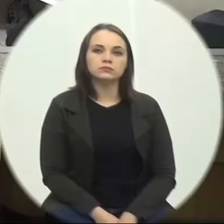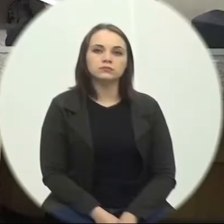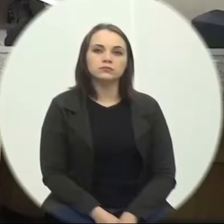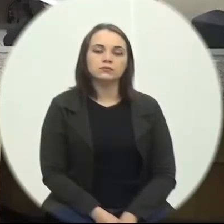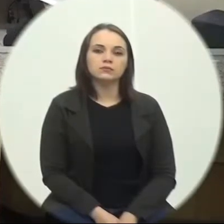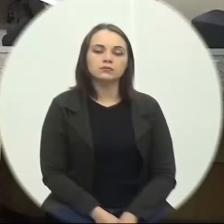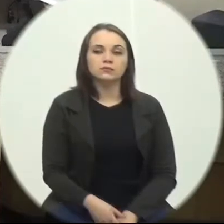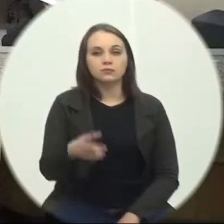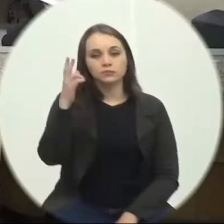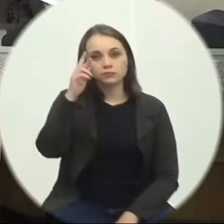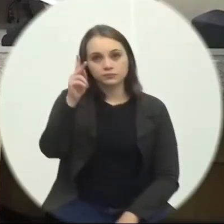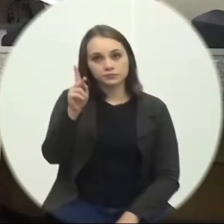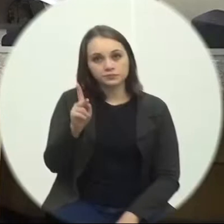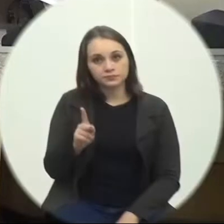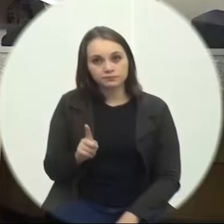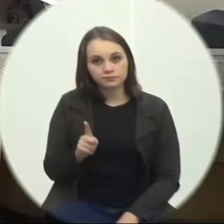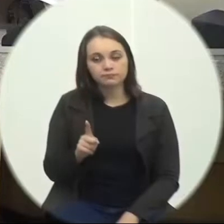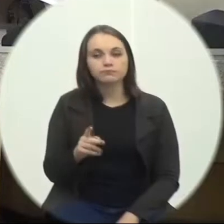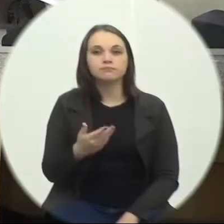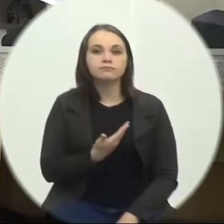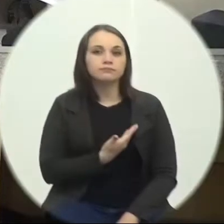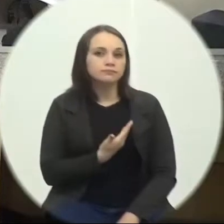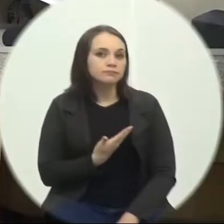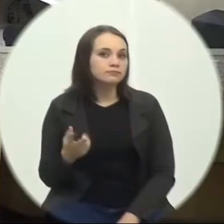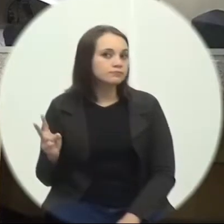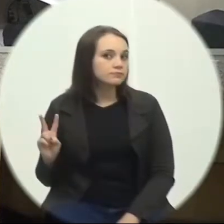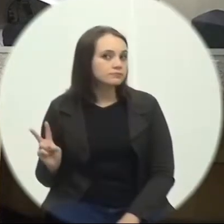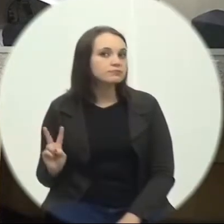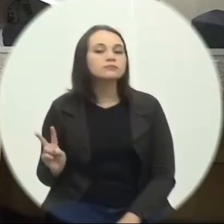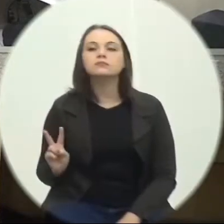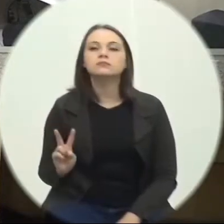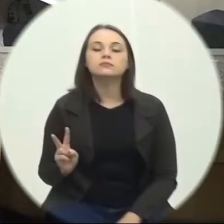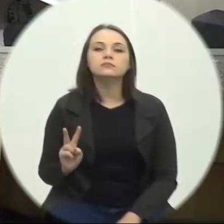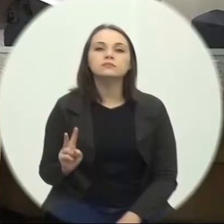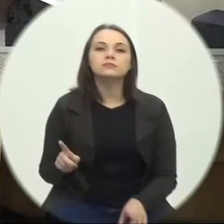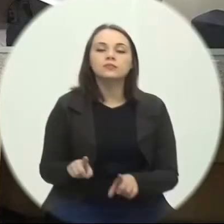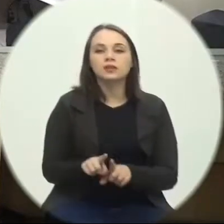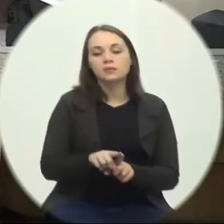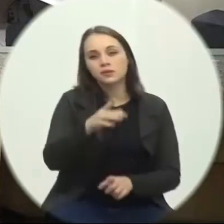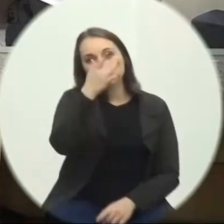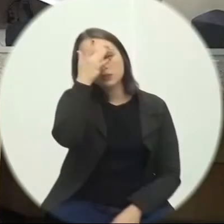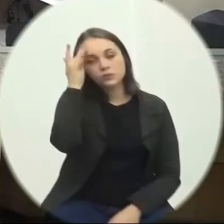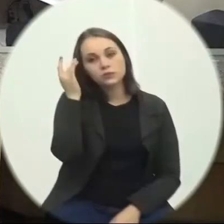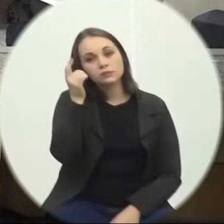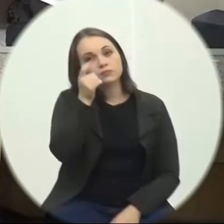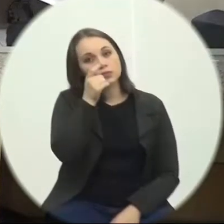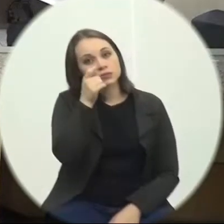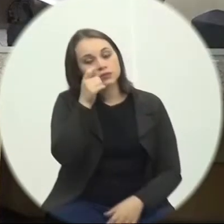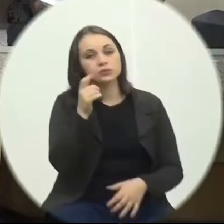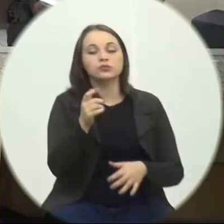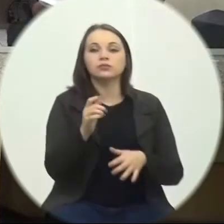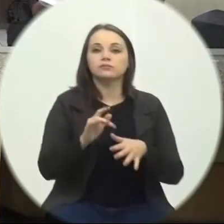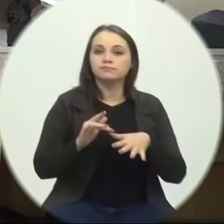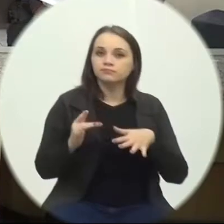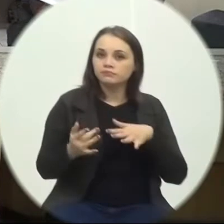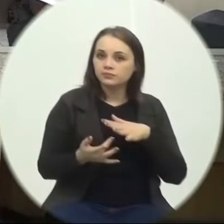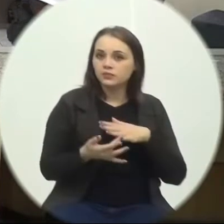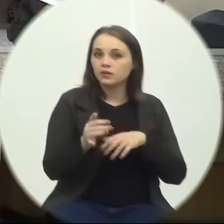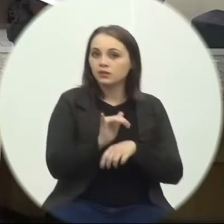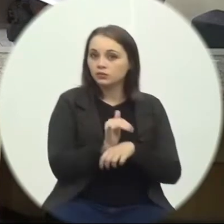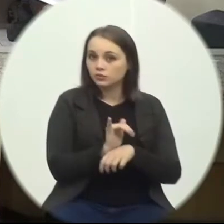Senhor presidente Estimados Nobres colegas Vereadores Também aqueles Que nos acompanham Pelo canal da Câmara de Vereadores No Youtube